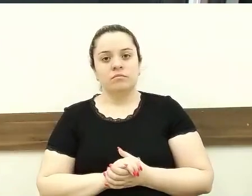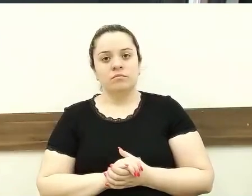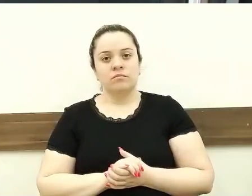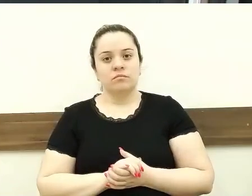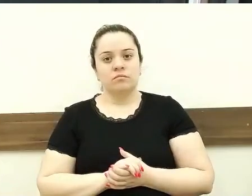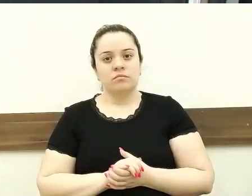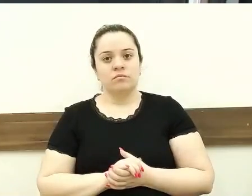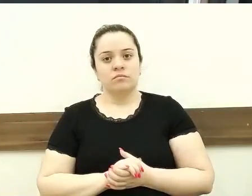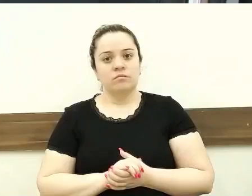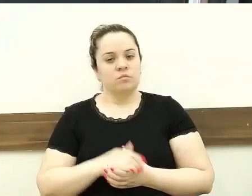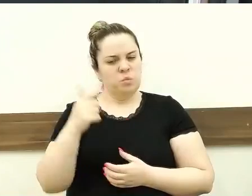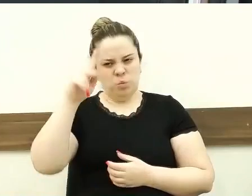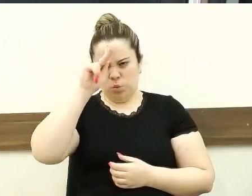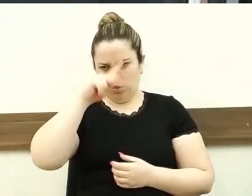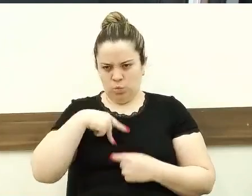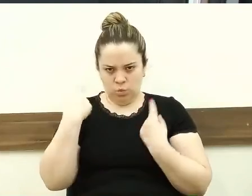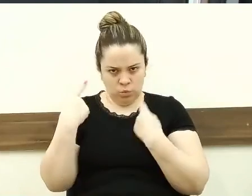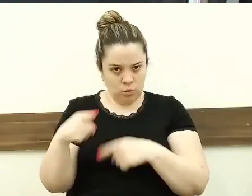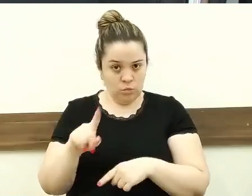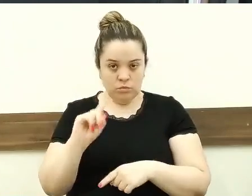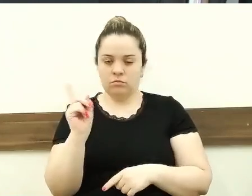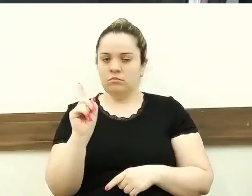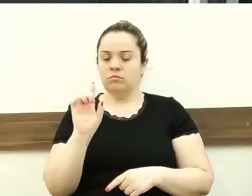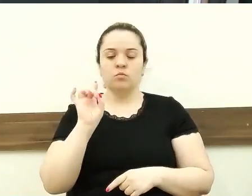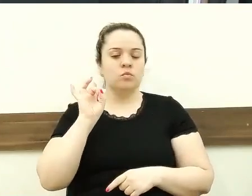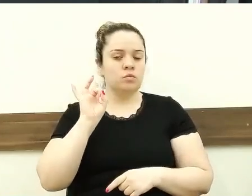cumprindo com o nosso papel. Muito obrigado e tenha excelente semana a todos. Obrigado.